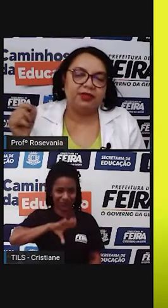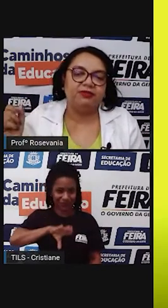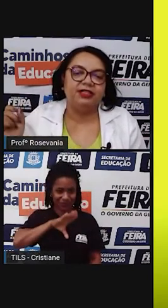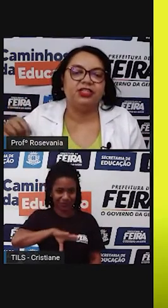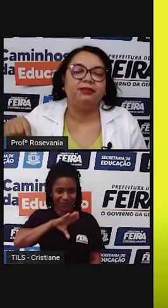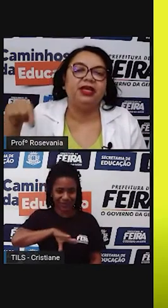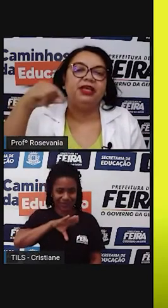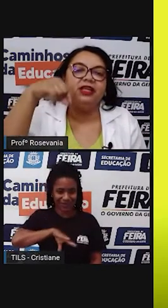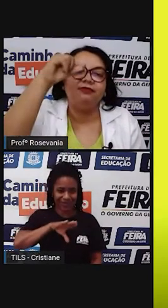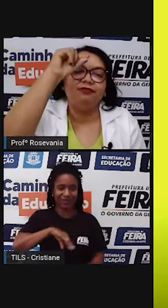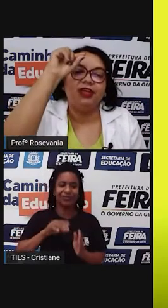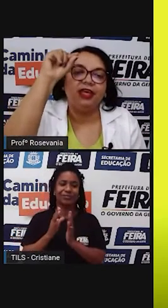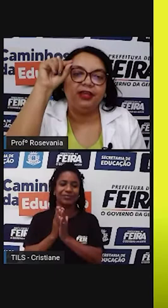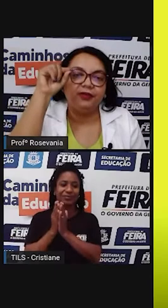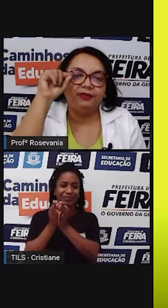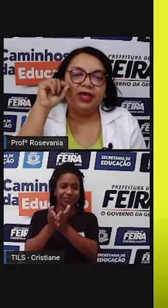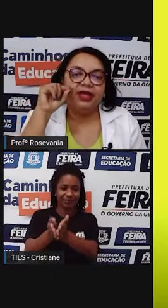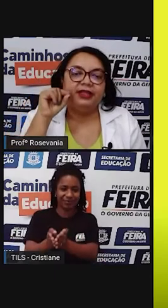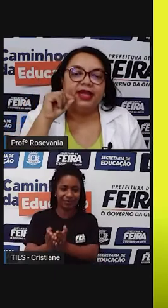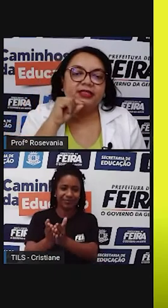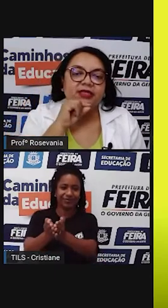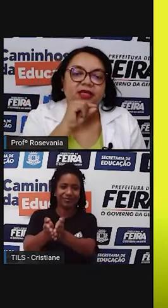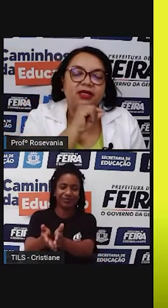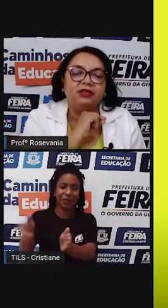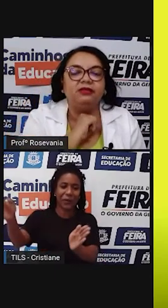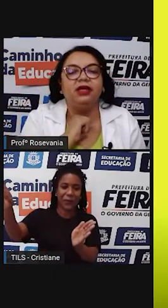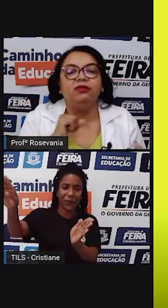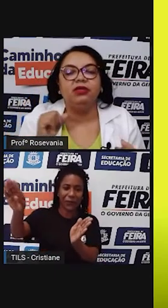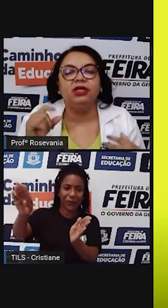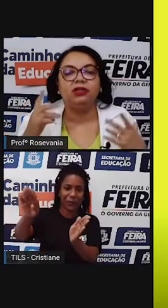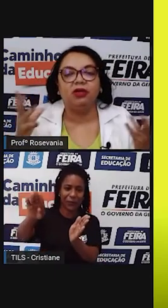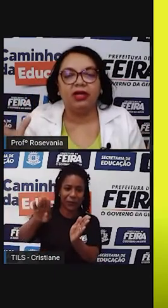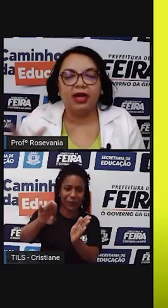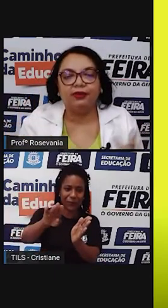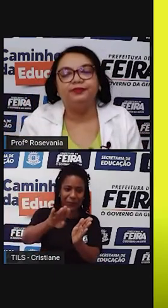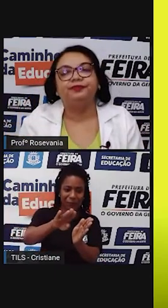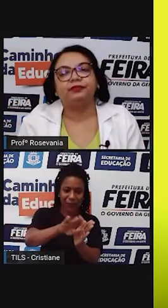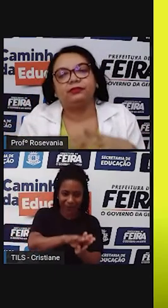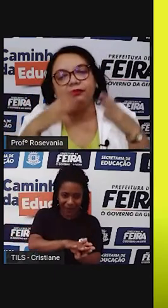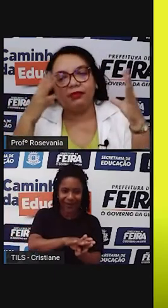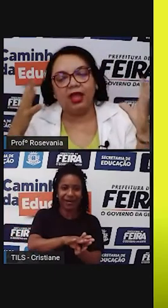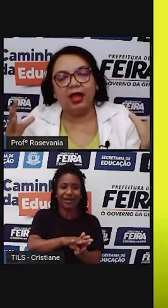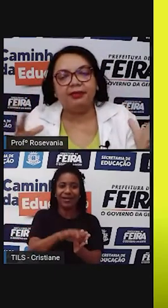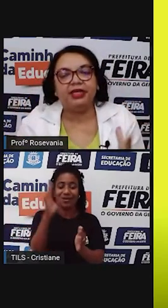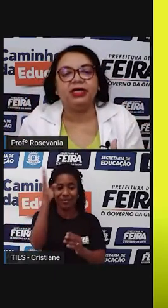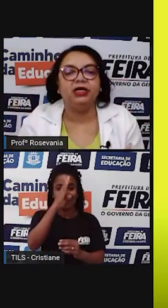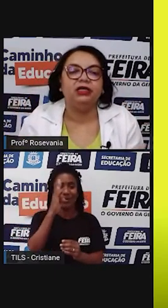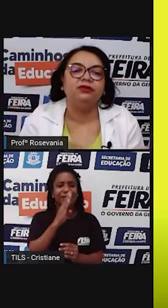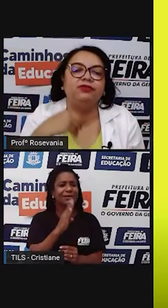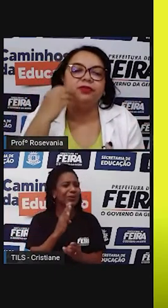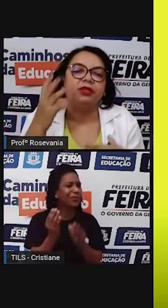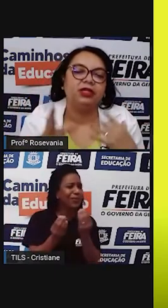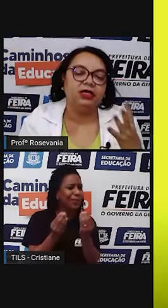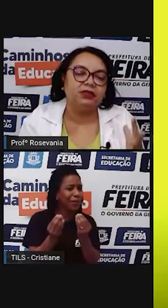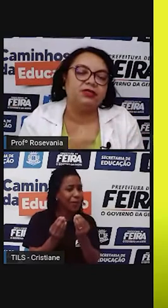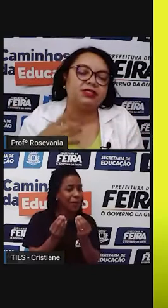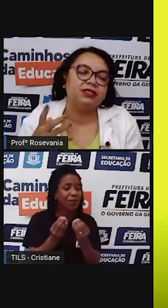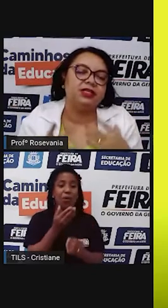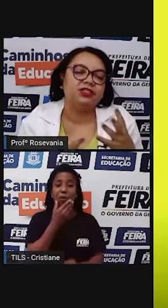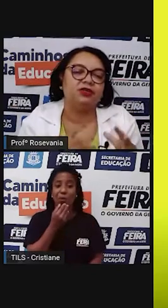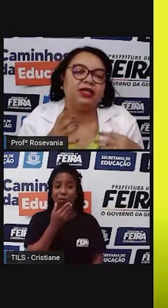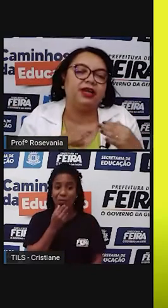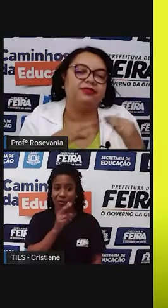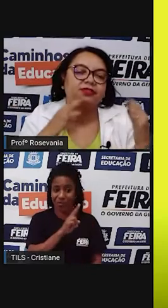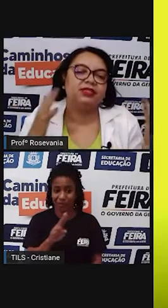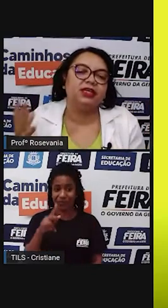da carta de Perovaz de Caminha que ele veio desenhando, né, o litoral americano e foi botando os